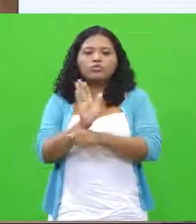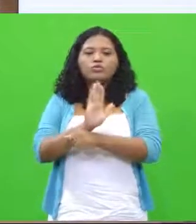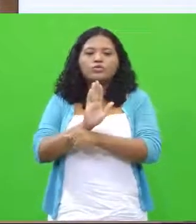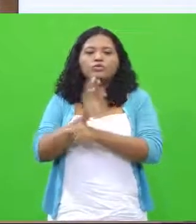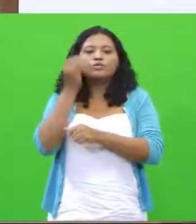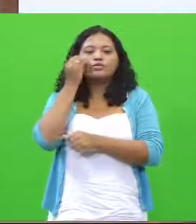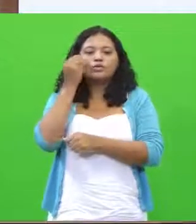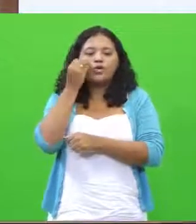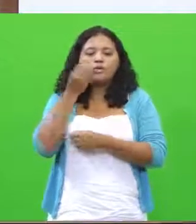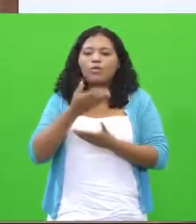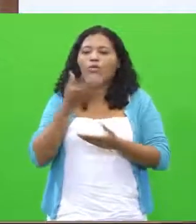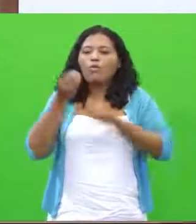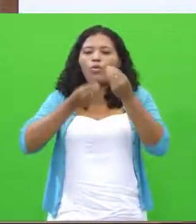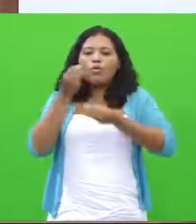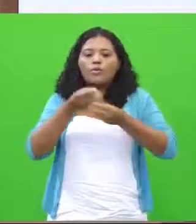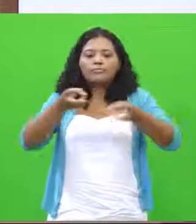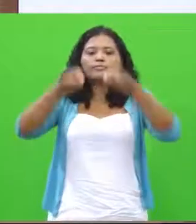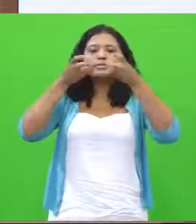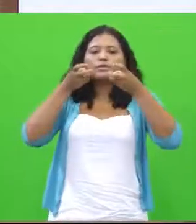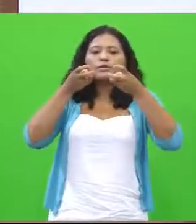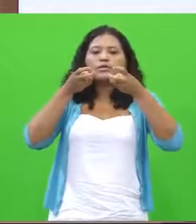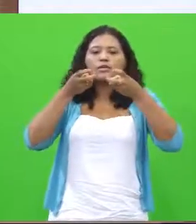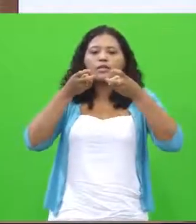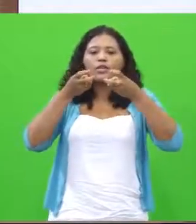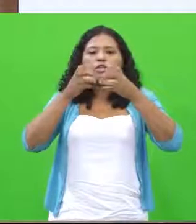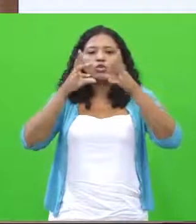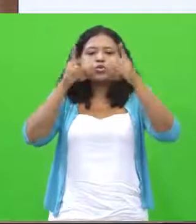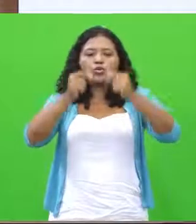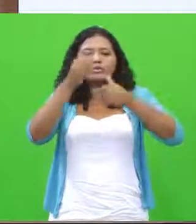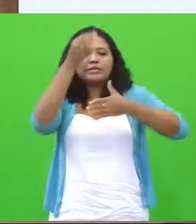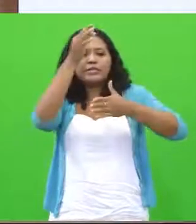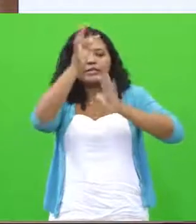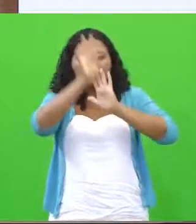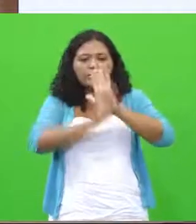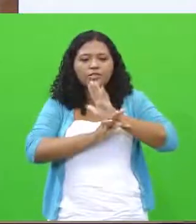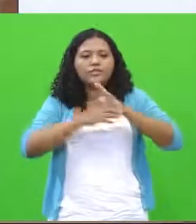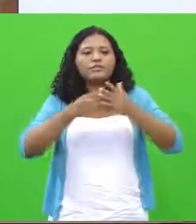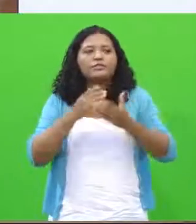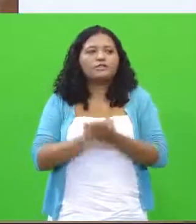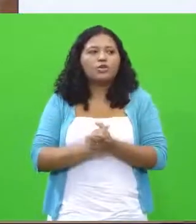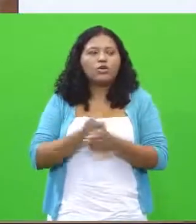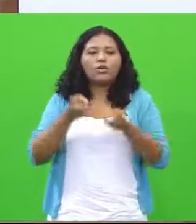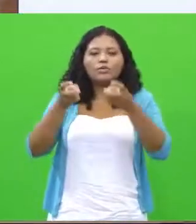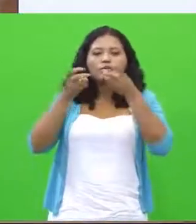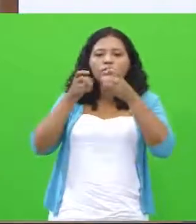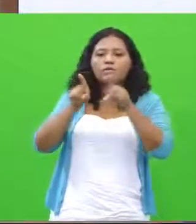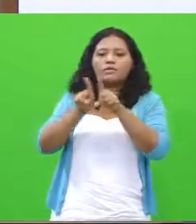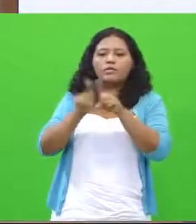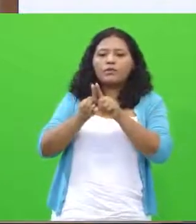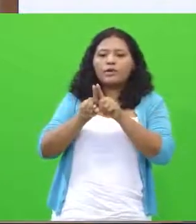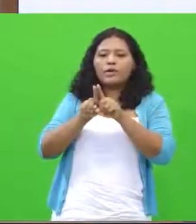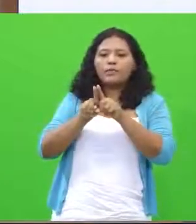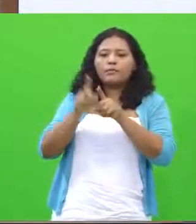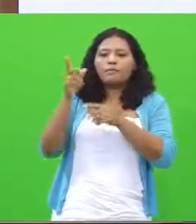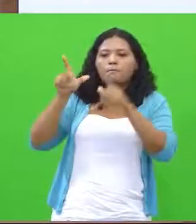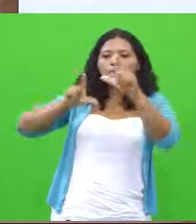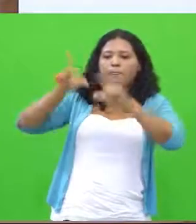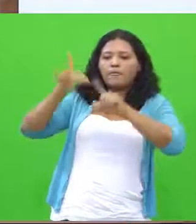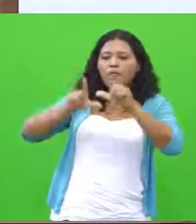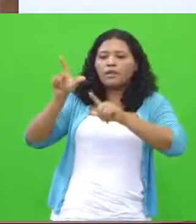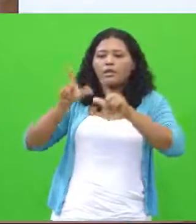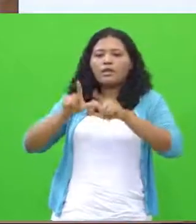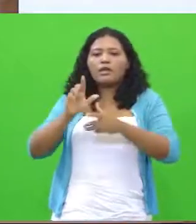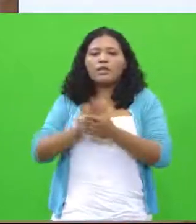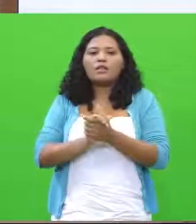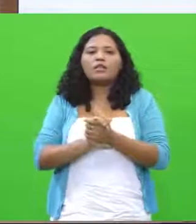como que eles perceberam esses textos motivadores. Observem nesta propaganda, uma da Hello